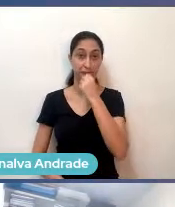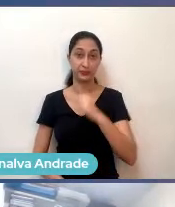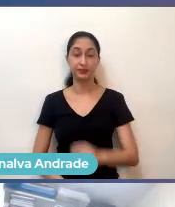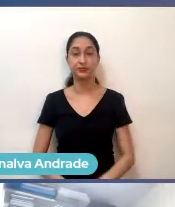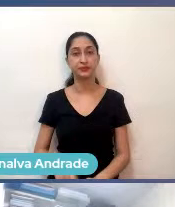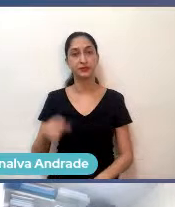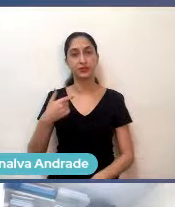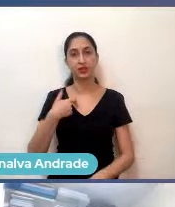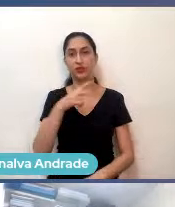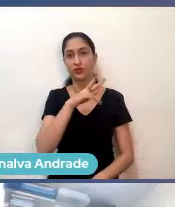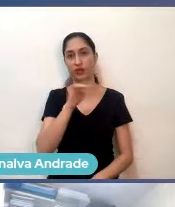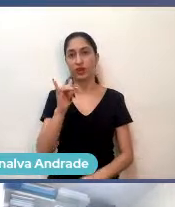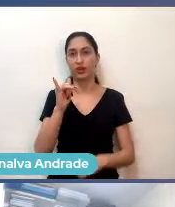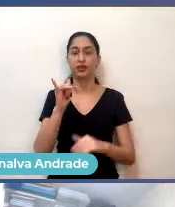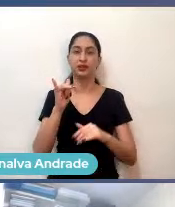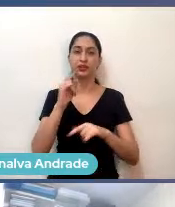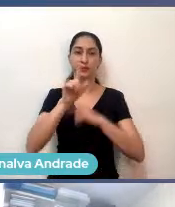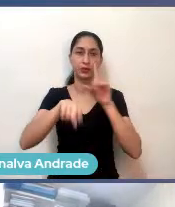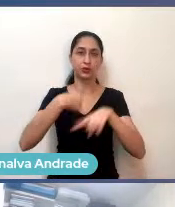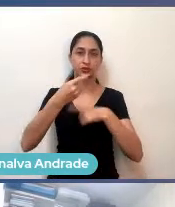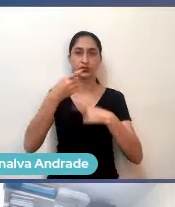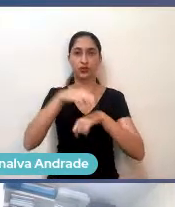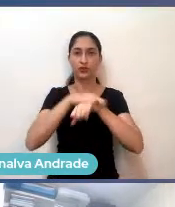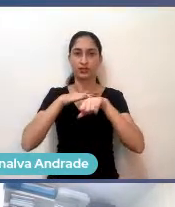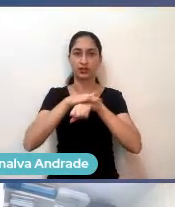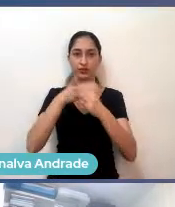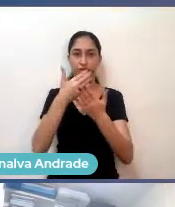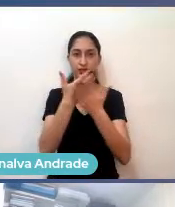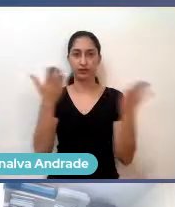conversando. Então, quando eu olho para Pernambuco,